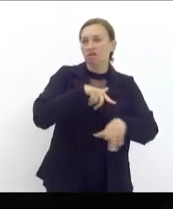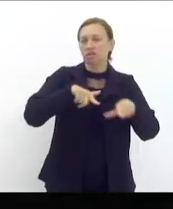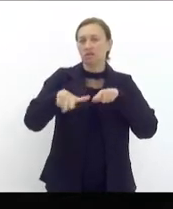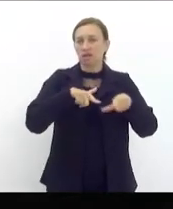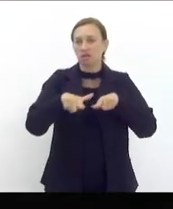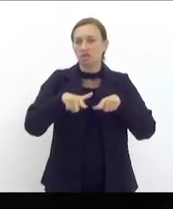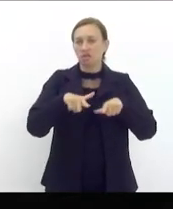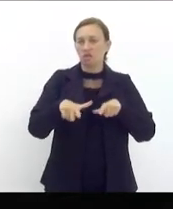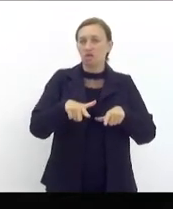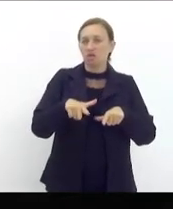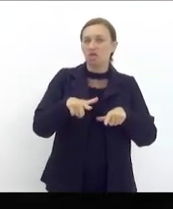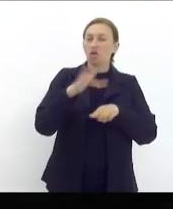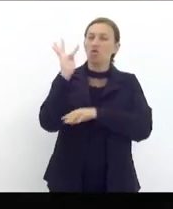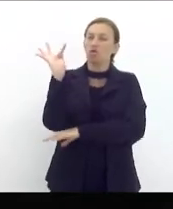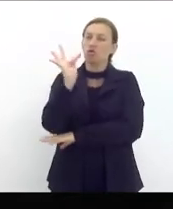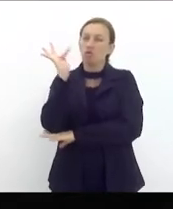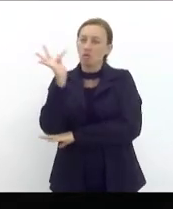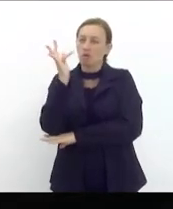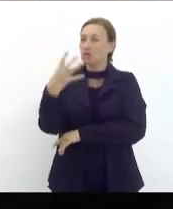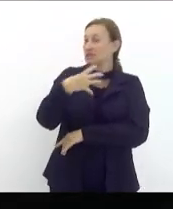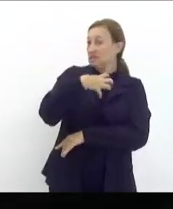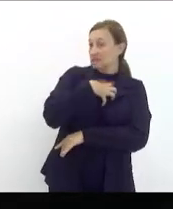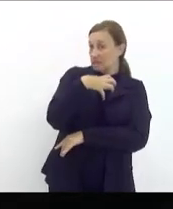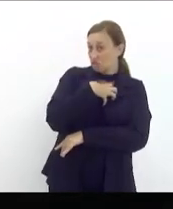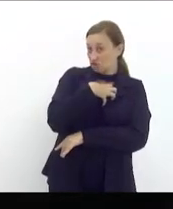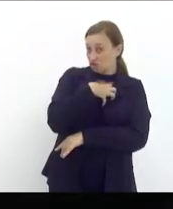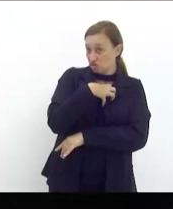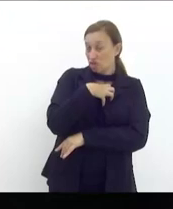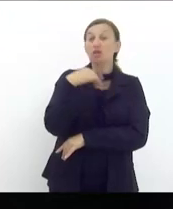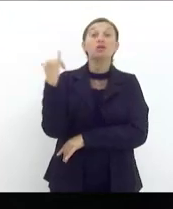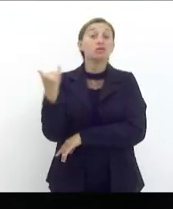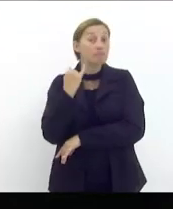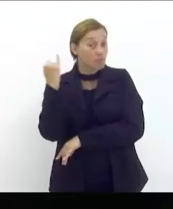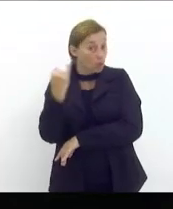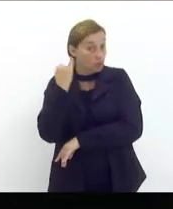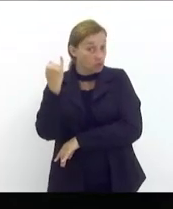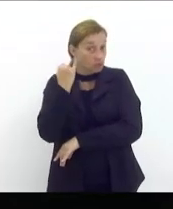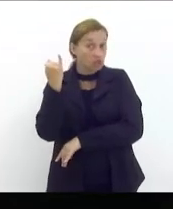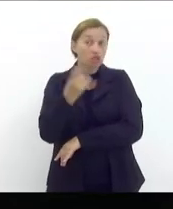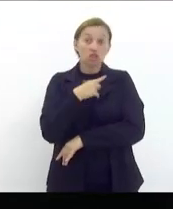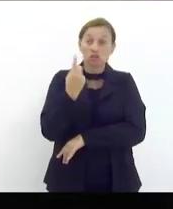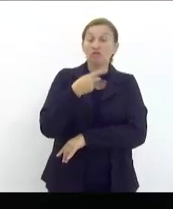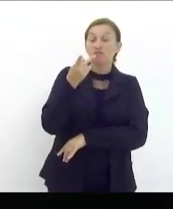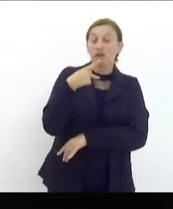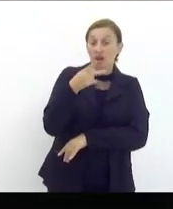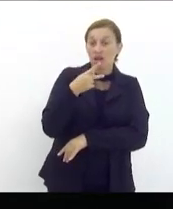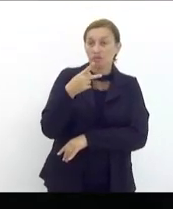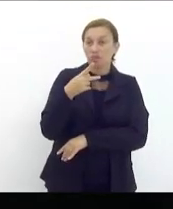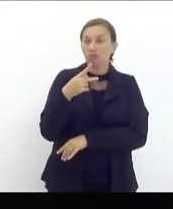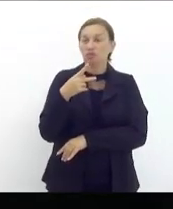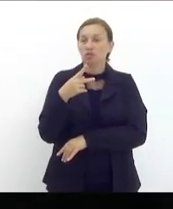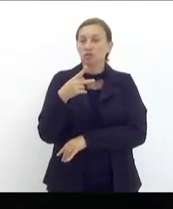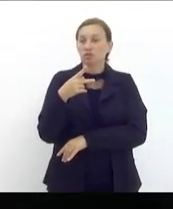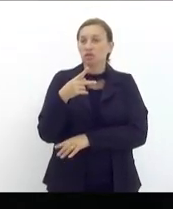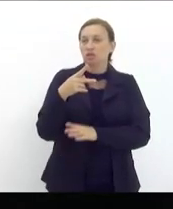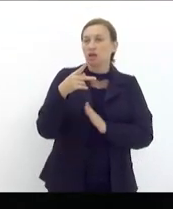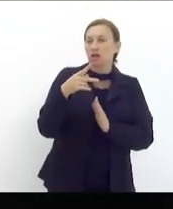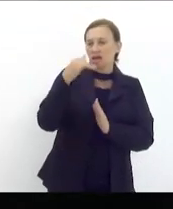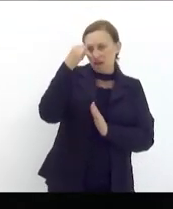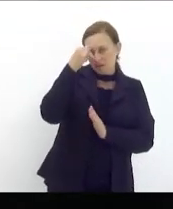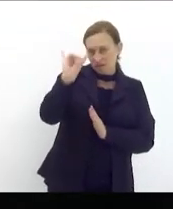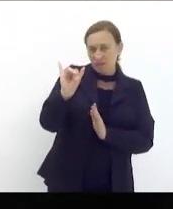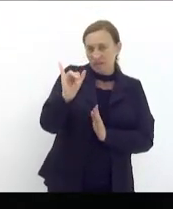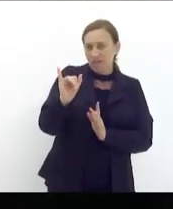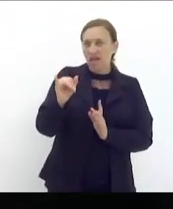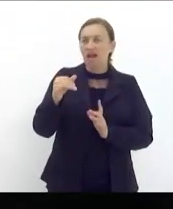formal. então nesse sentido é importantíssimo que a gente fale dos métodos contraceptivos e